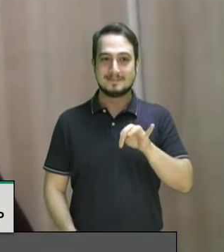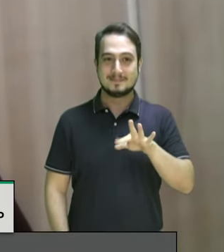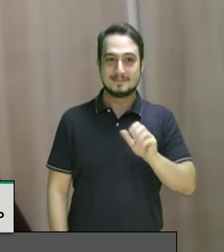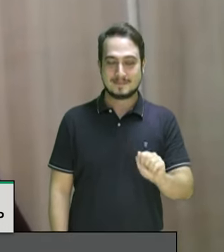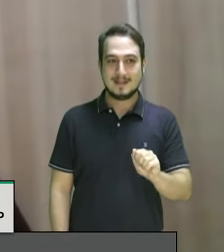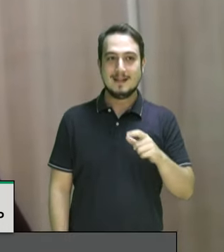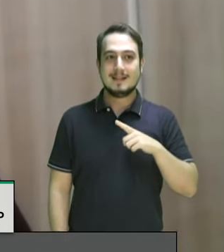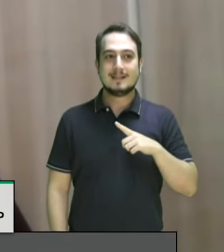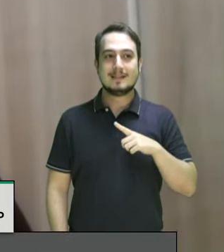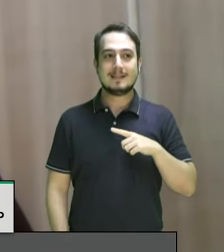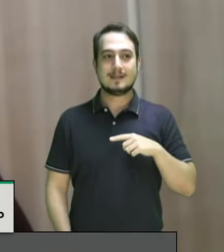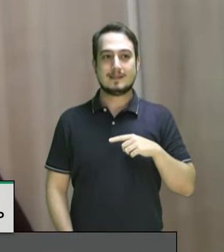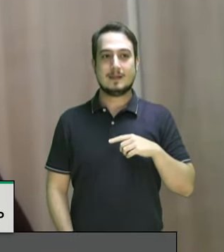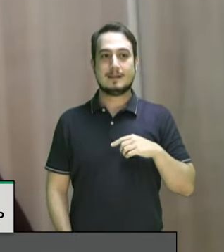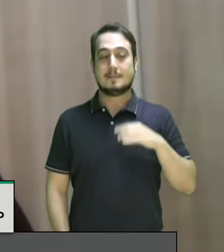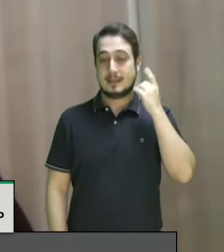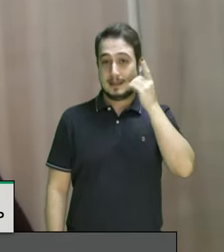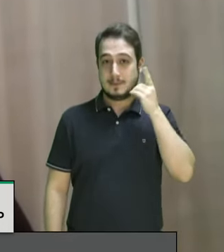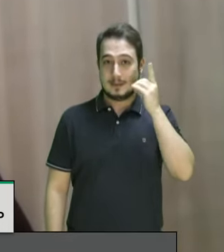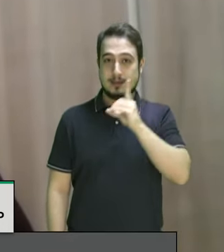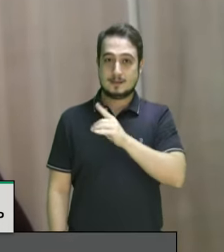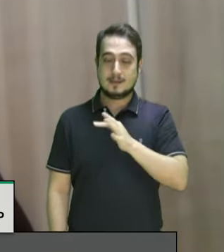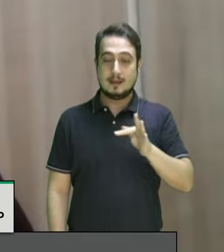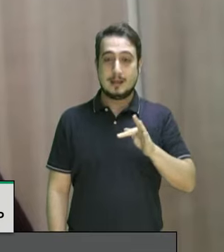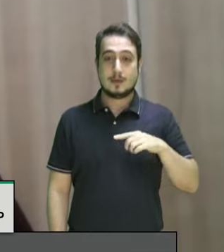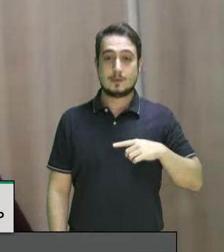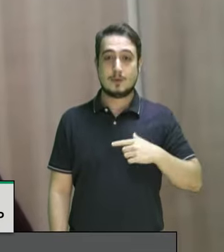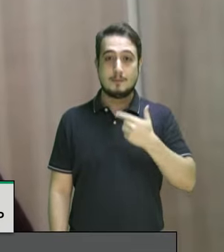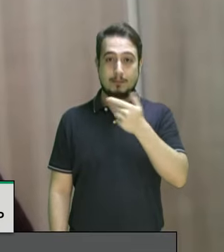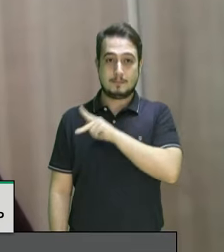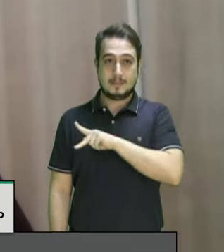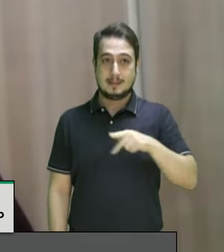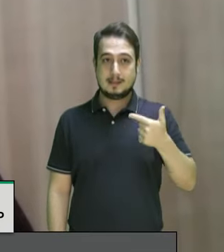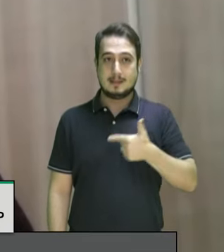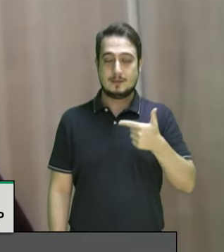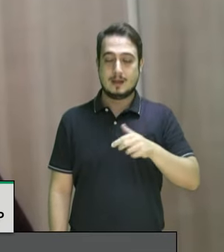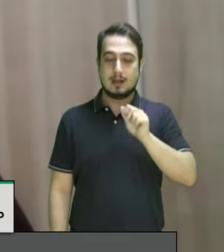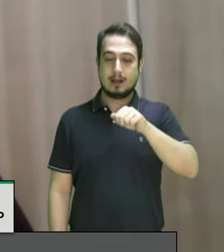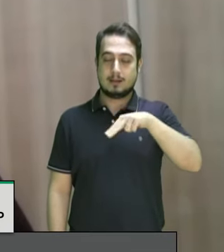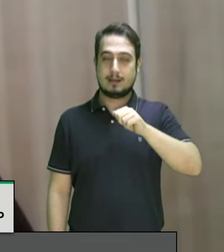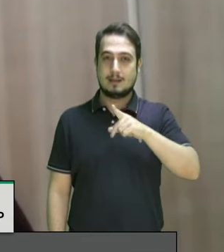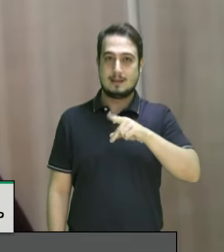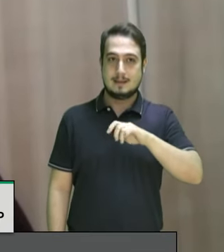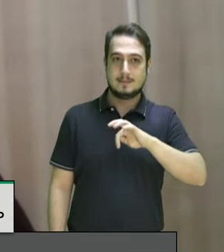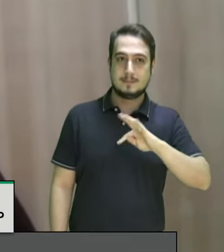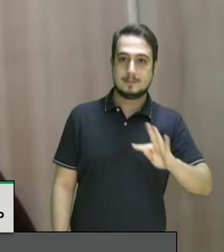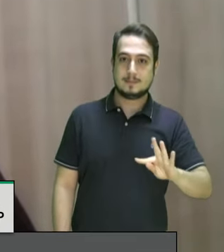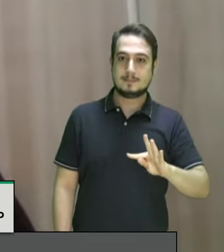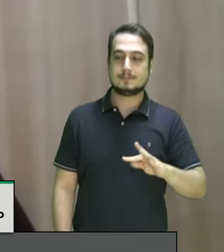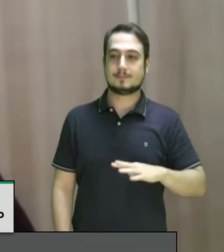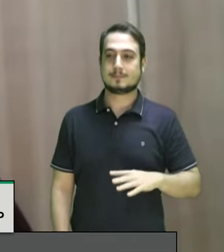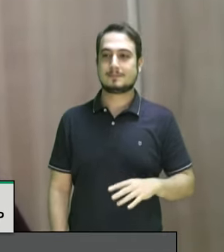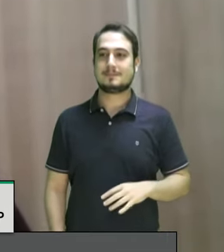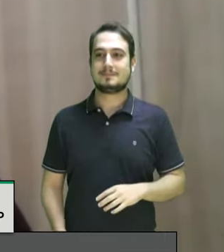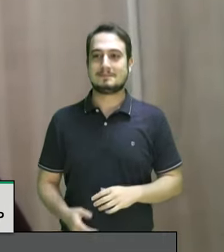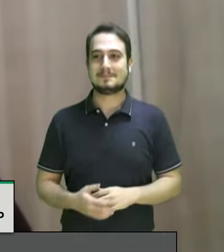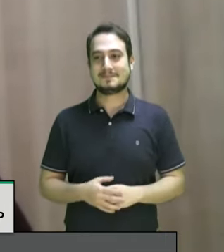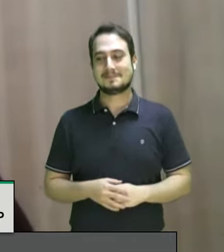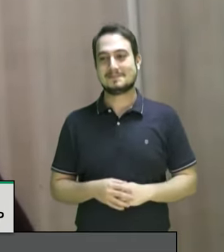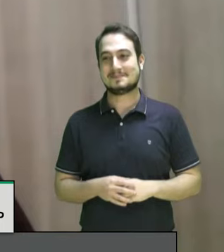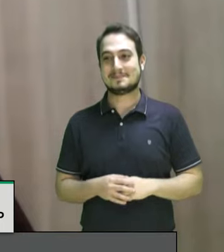Federal e atual vice-presidenta da ANADEP Associação Nacional das Defensoras e Defensores Públicos